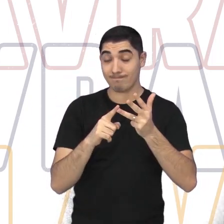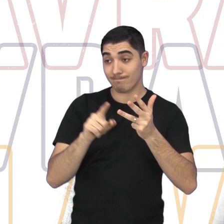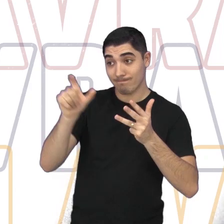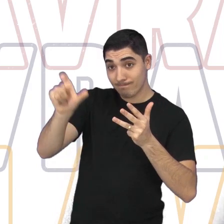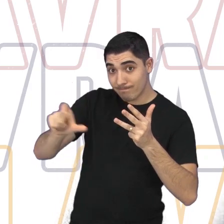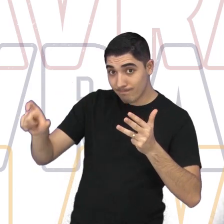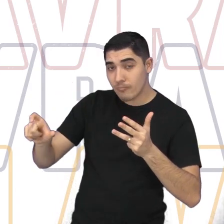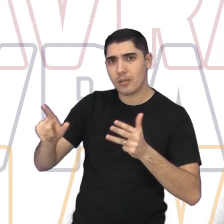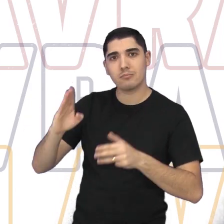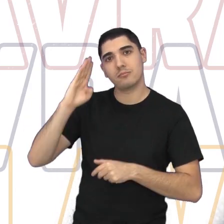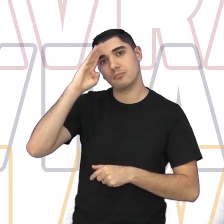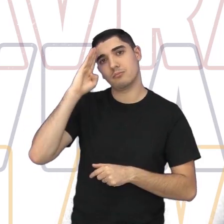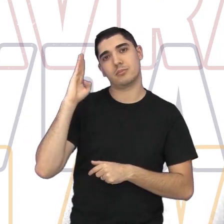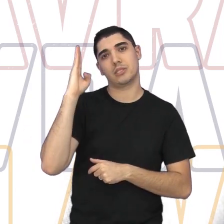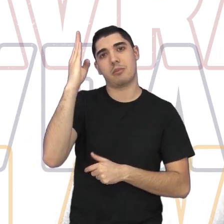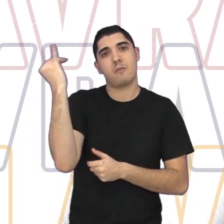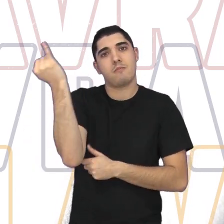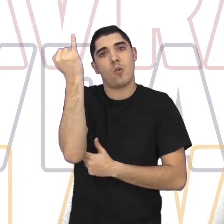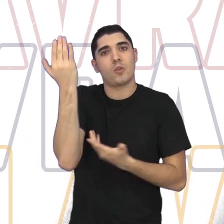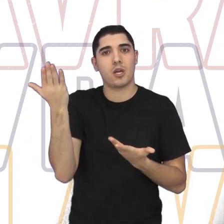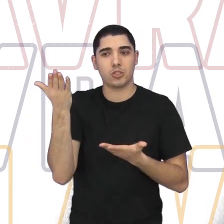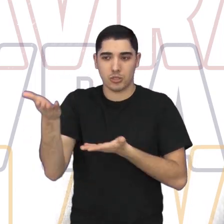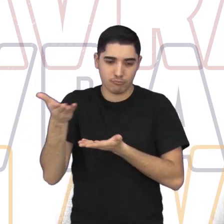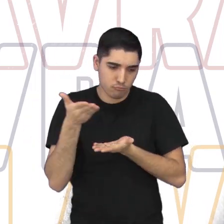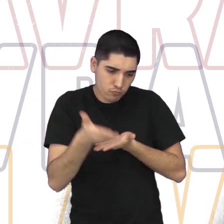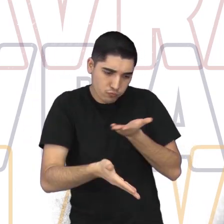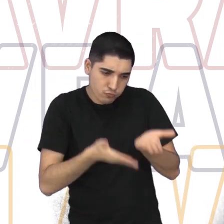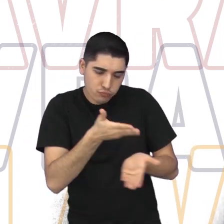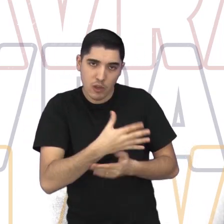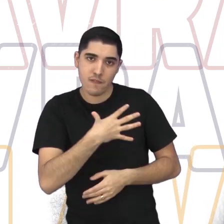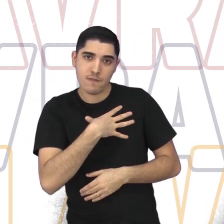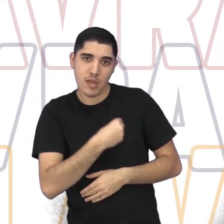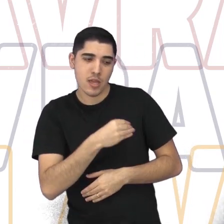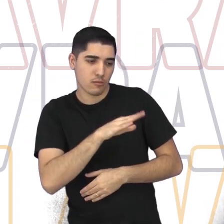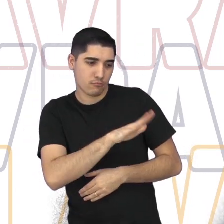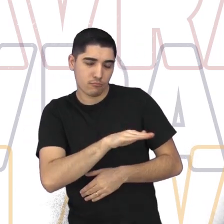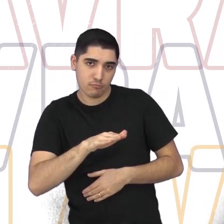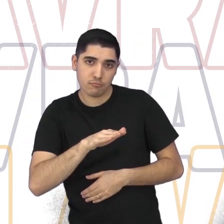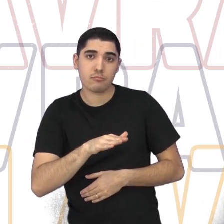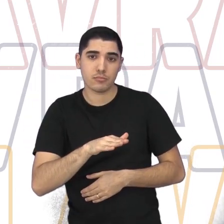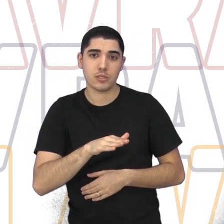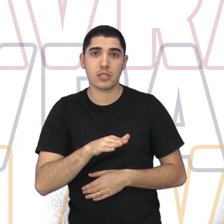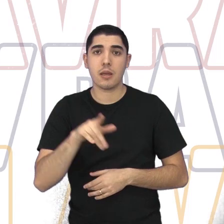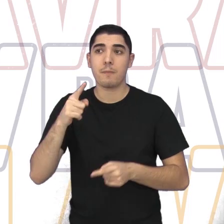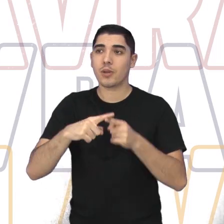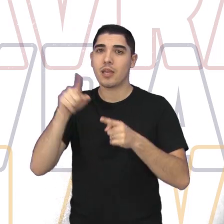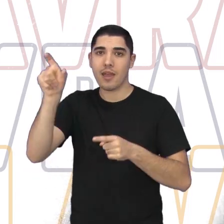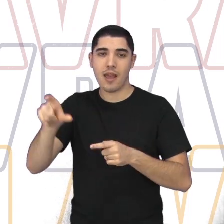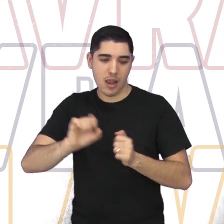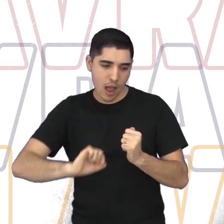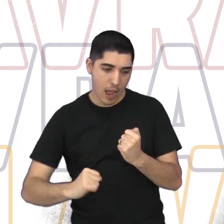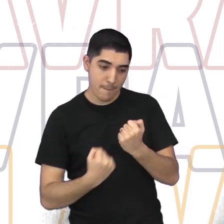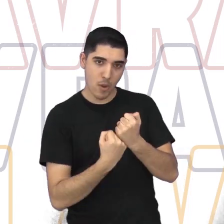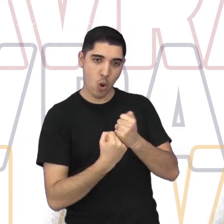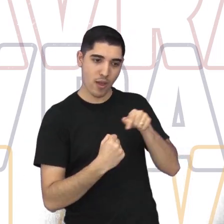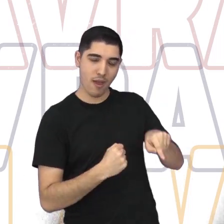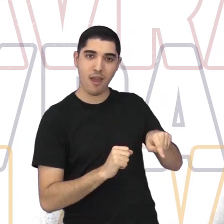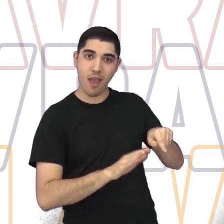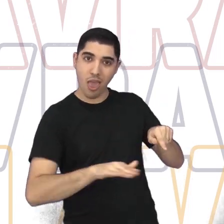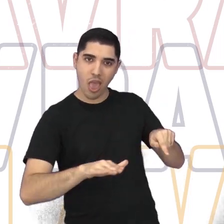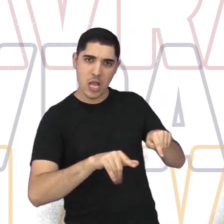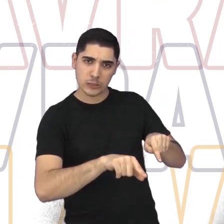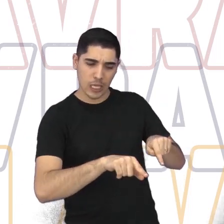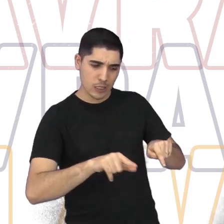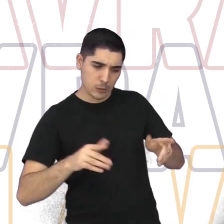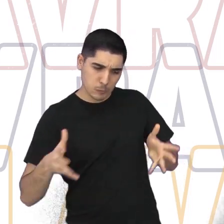eles têm o papel fundamental de erguer a criança e